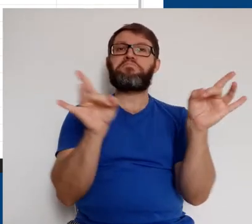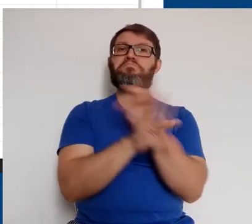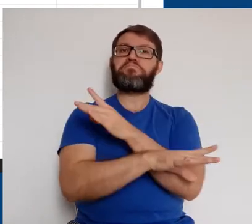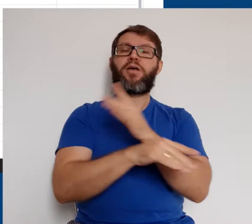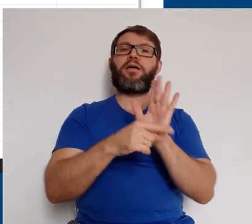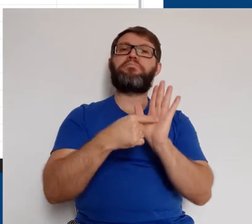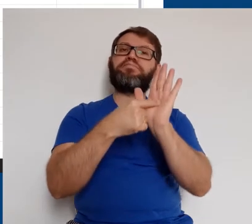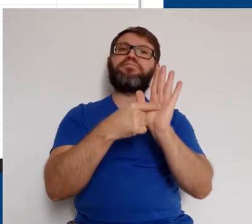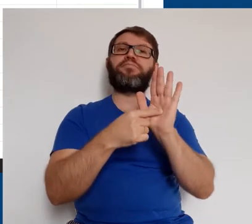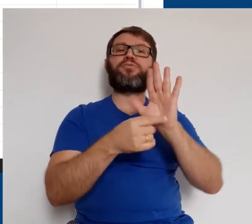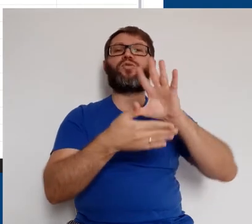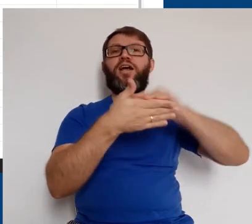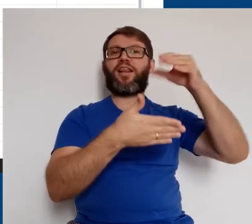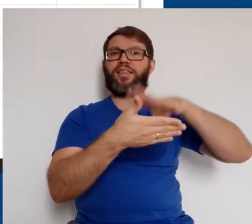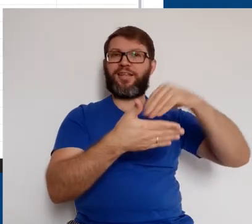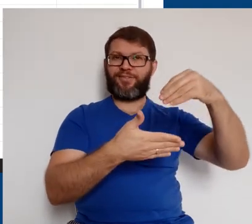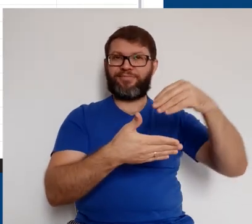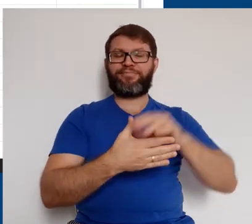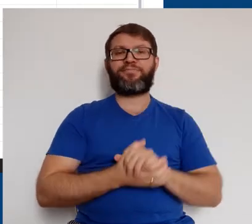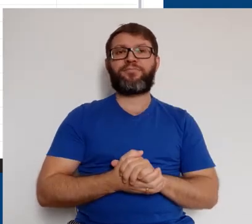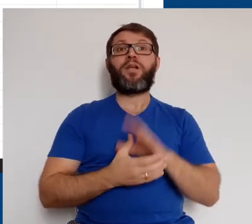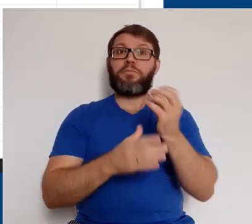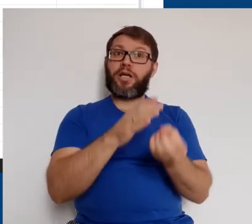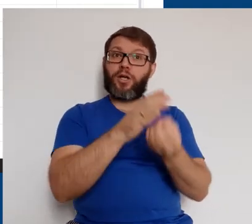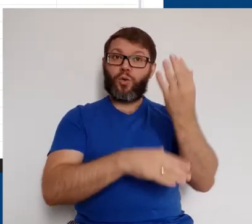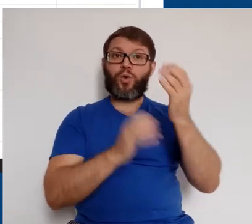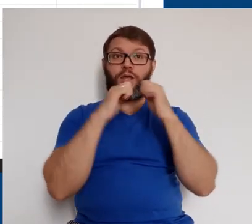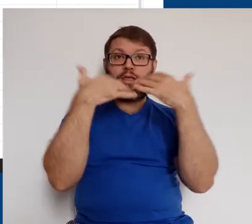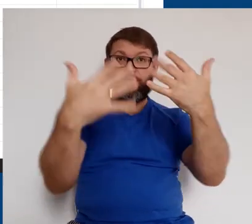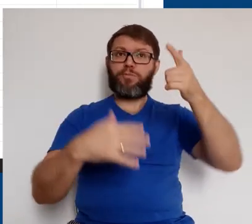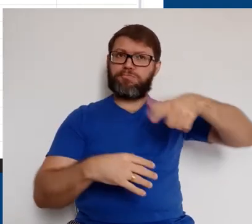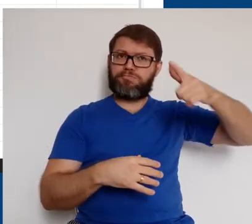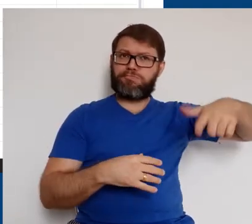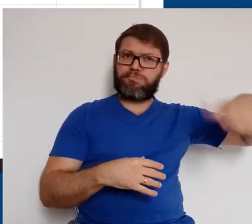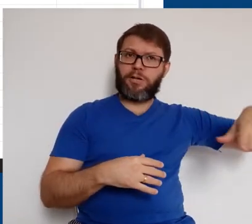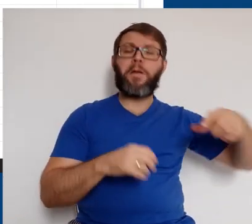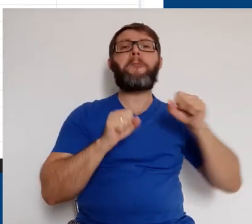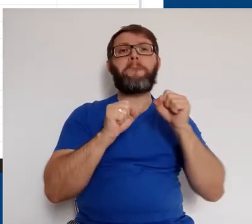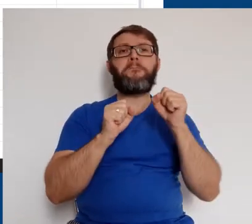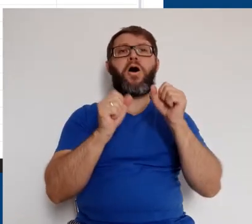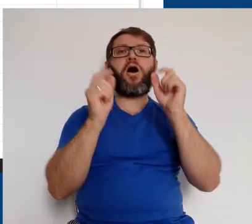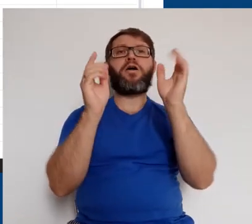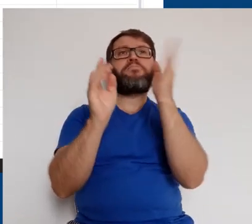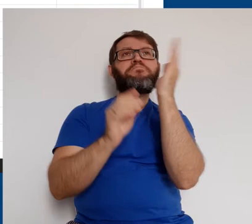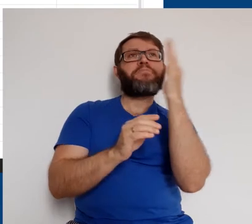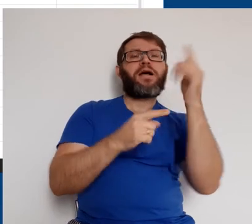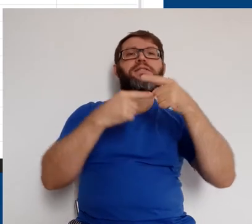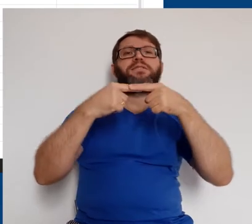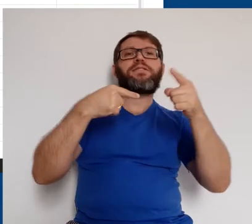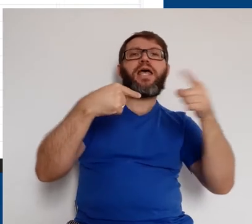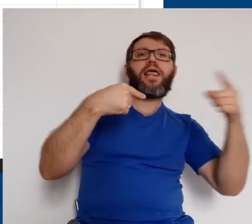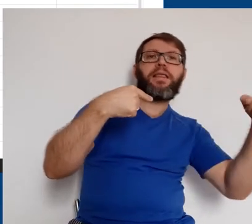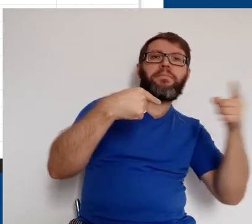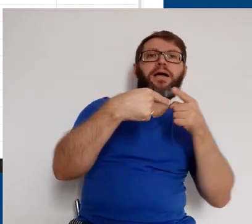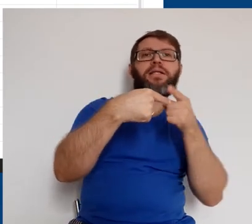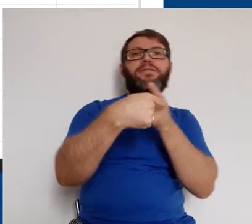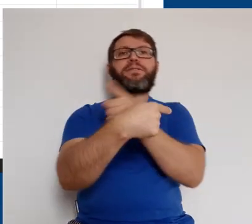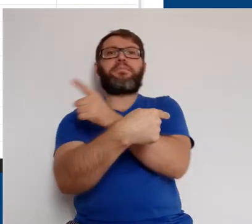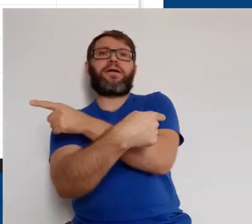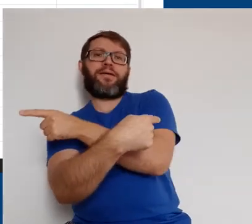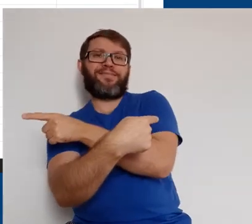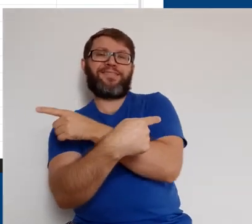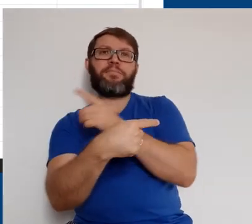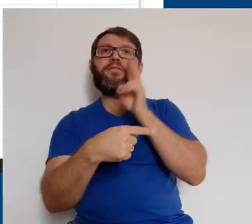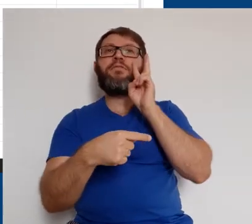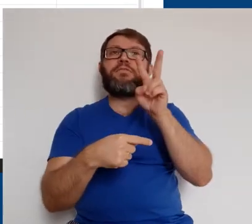O nosso evento já aparece no calendário. Como criamos um evento recorrente, podemos navegar entre as semanas e